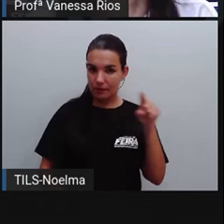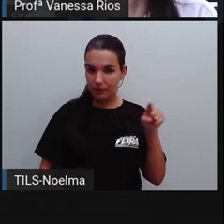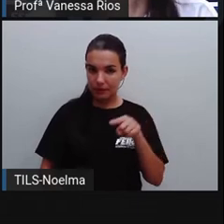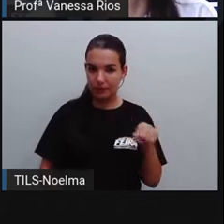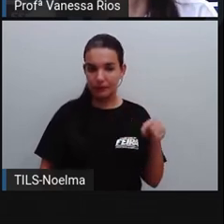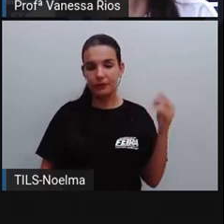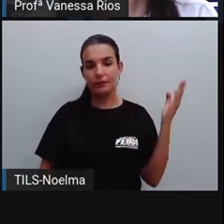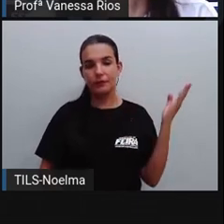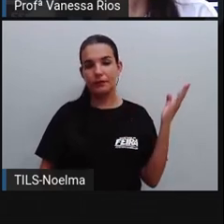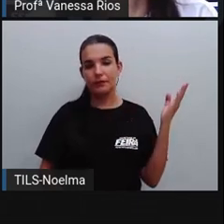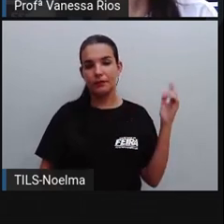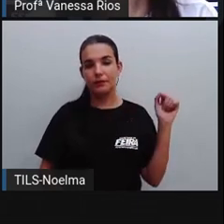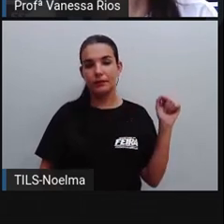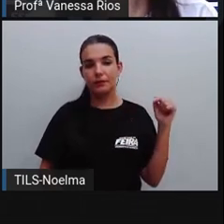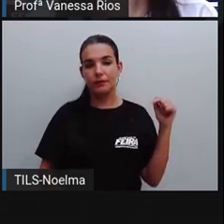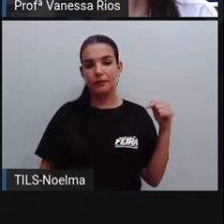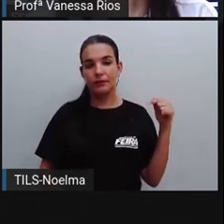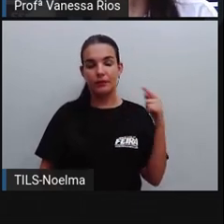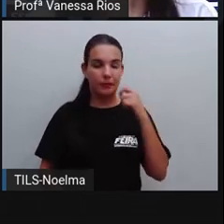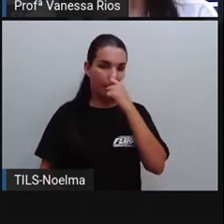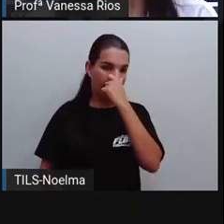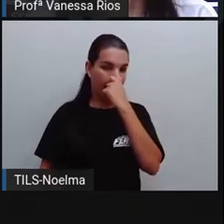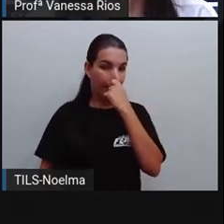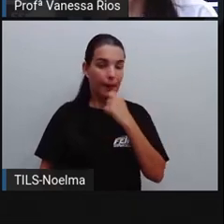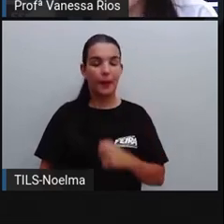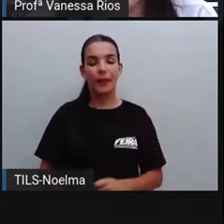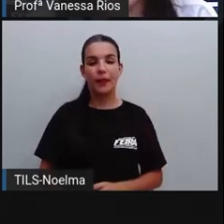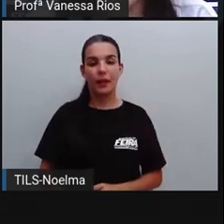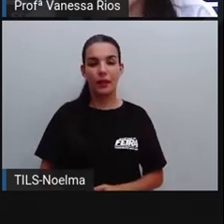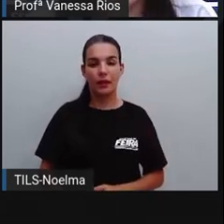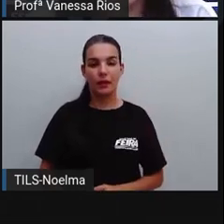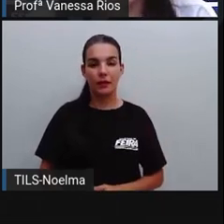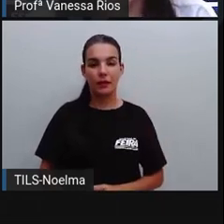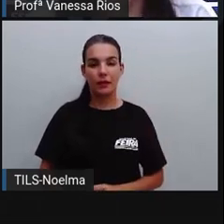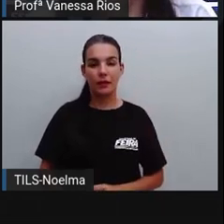Muito bem. Agora a palavra agendar.